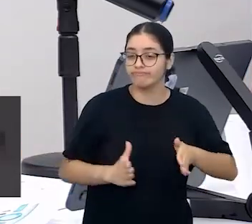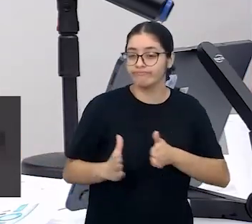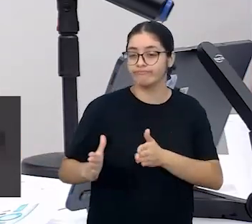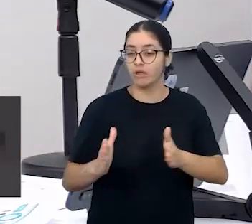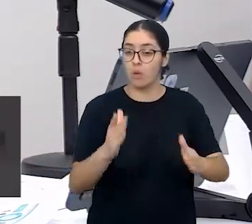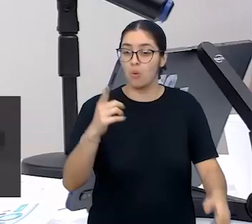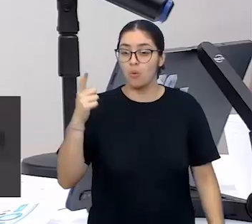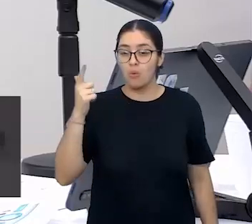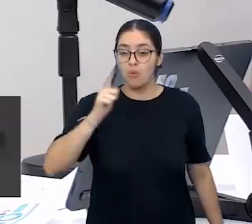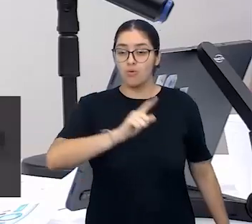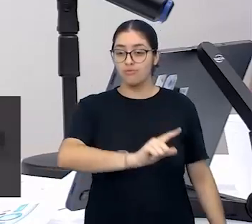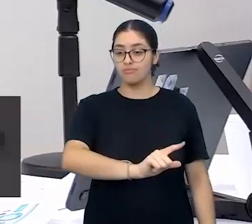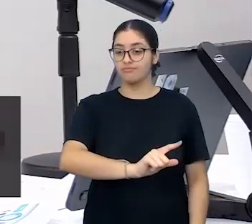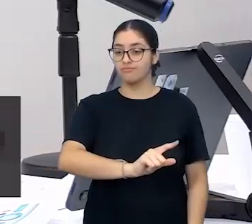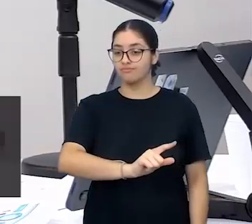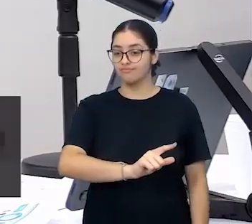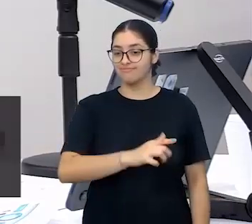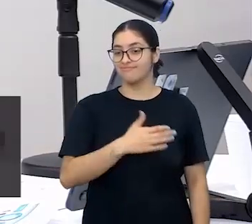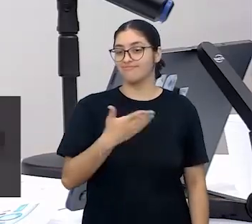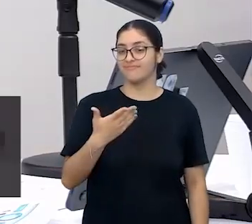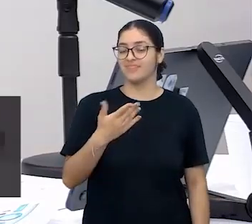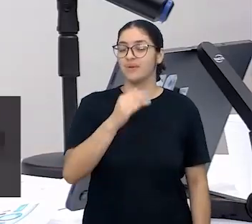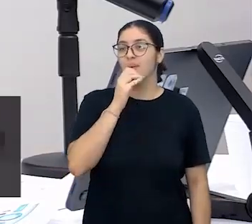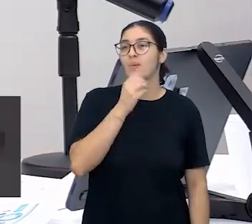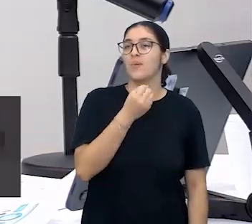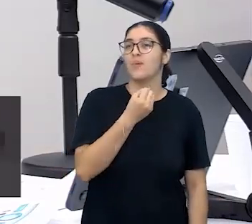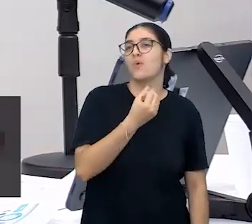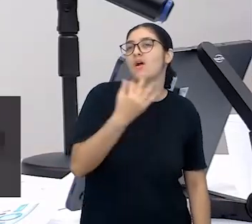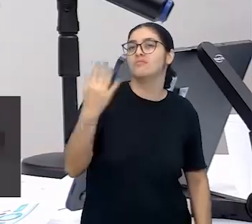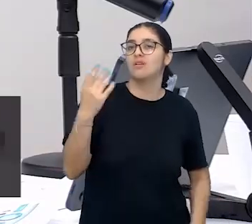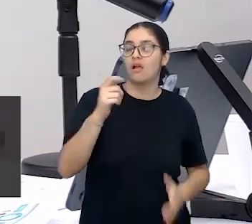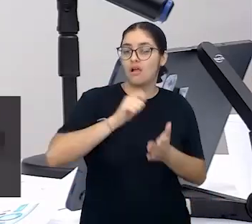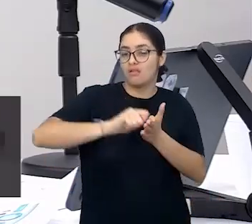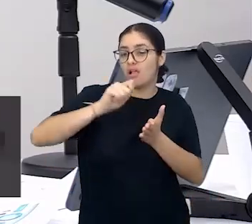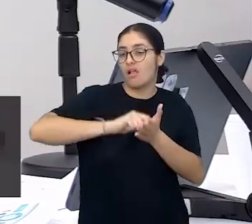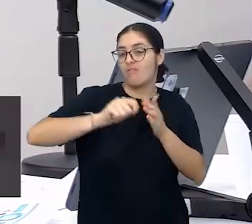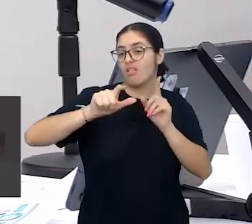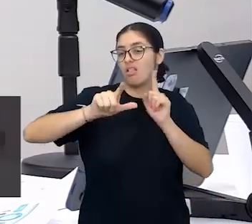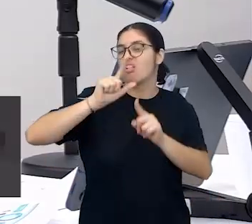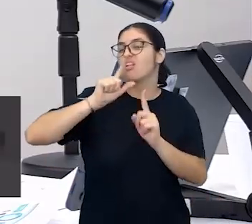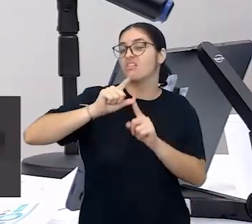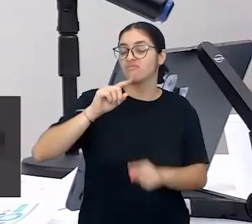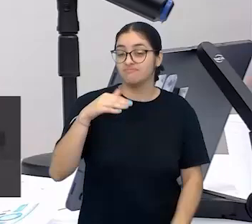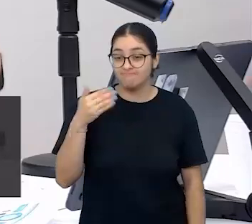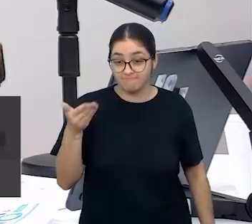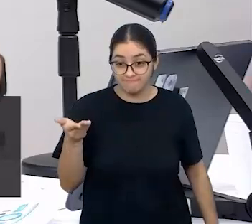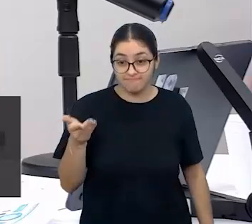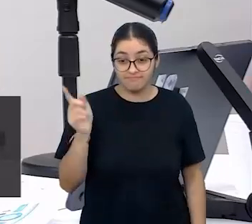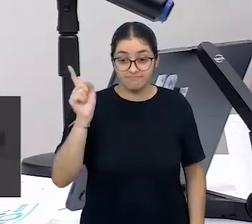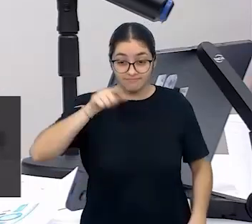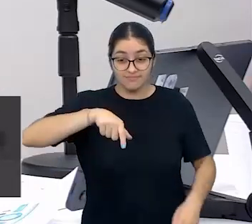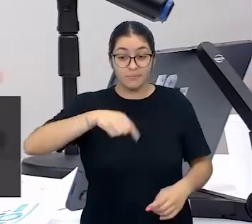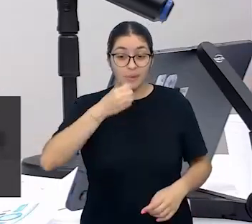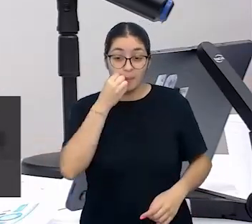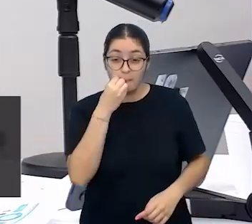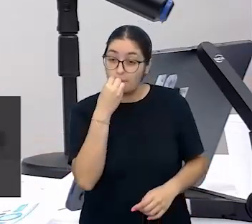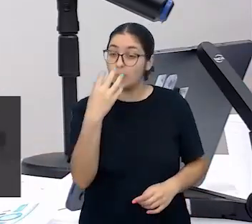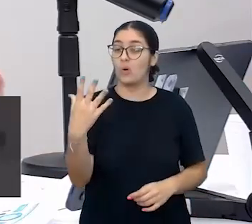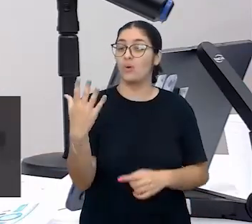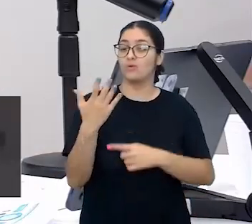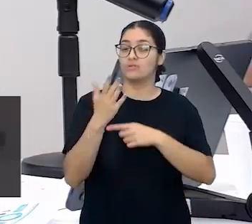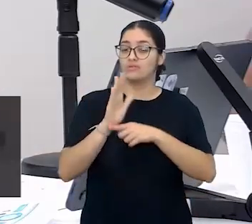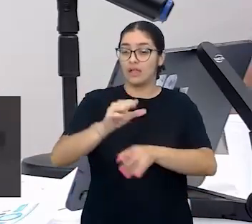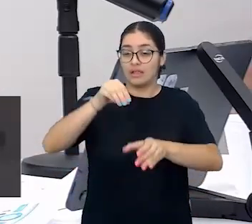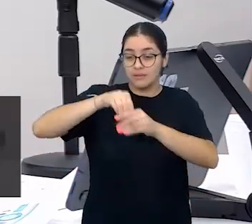entender com quantas e quais letras se escrevem. Então, essa estruturação do pensamento é a grande contribuição que a gente tem dentro